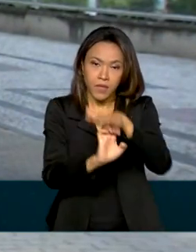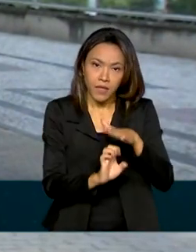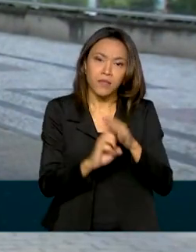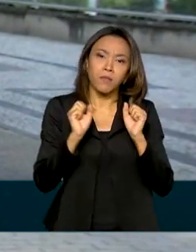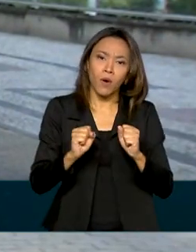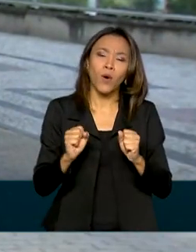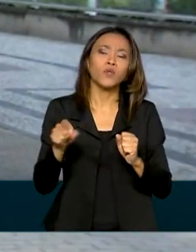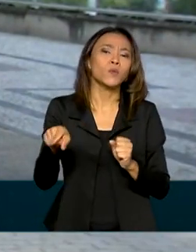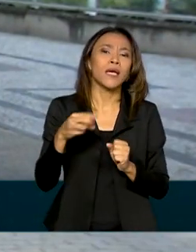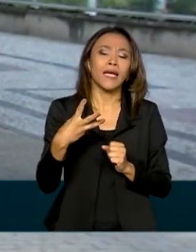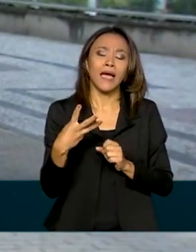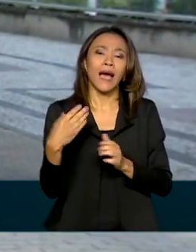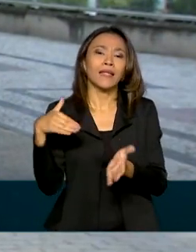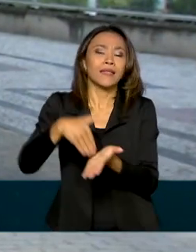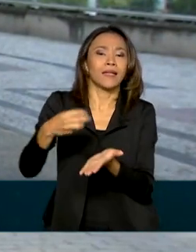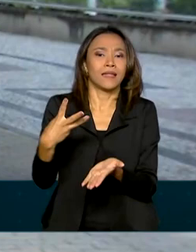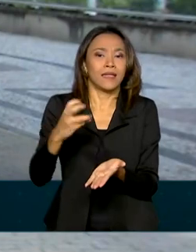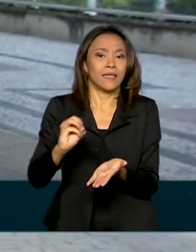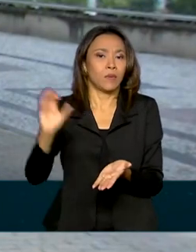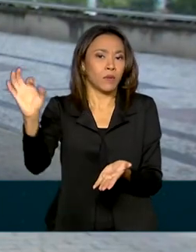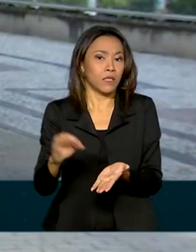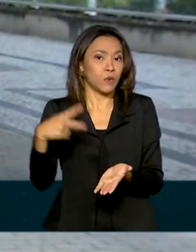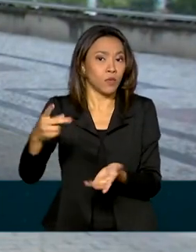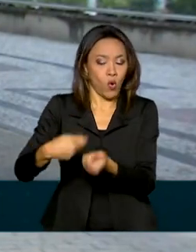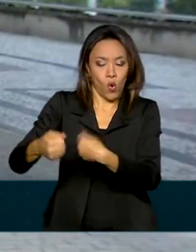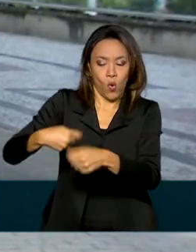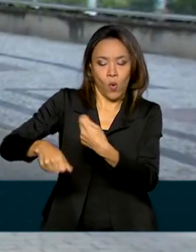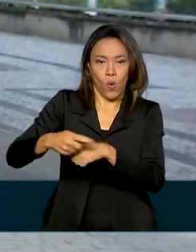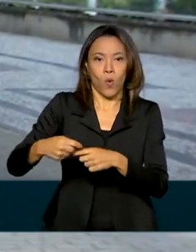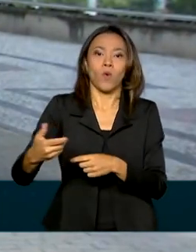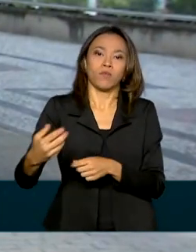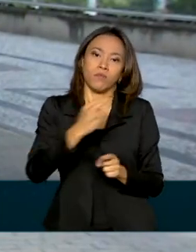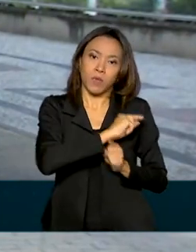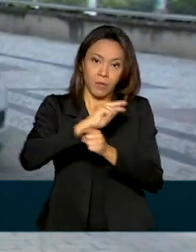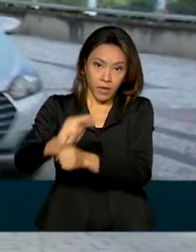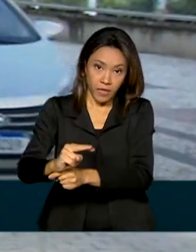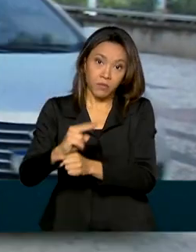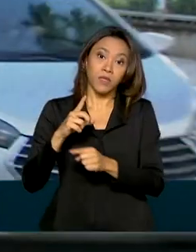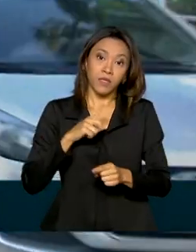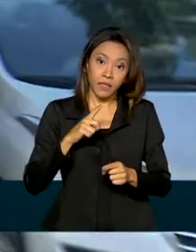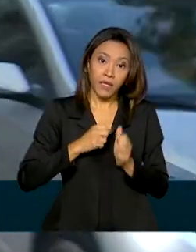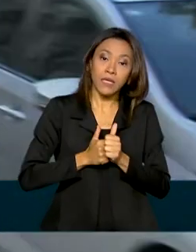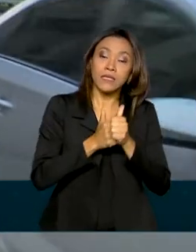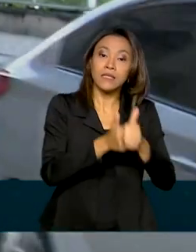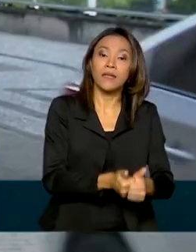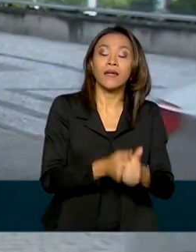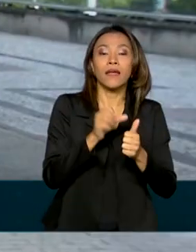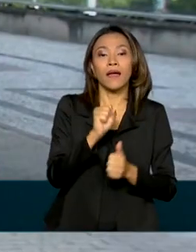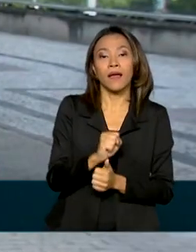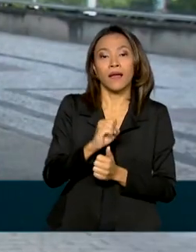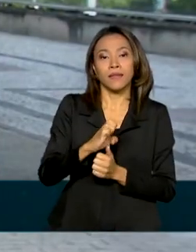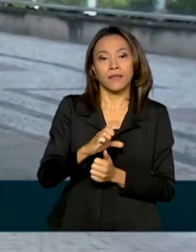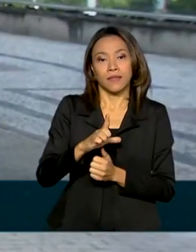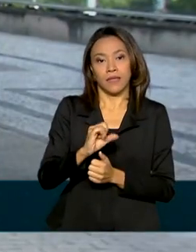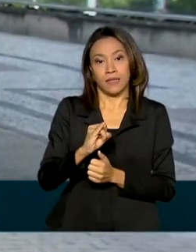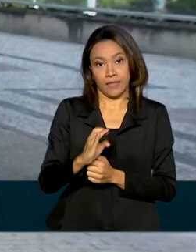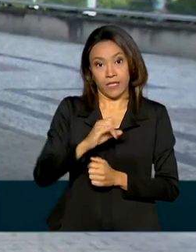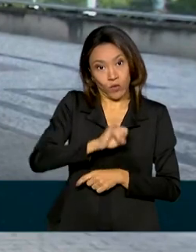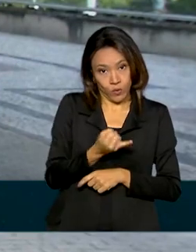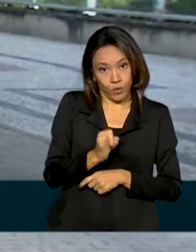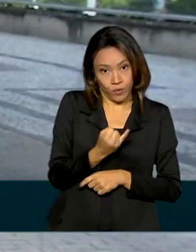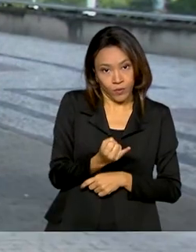faturamento anual em empréstimo, com taxa de juros máxima pela tabela Selic de 1,25%.